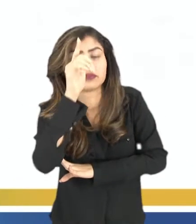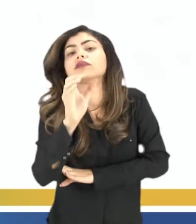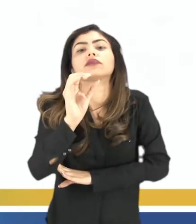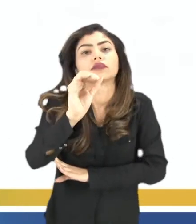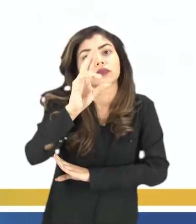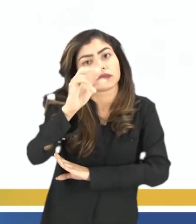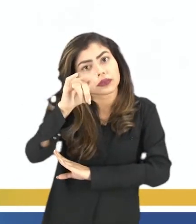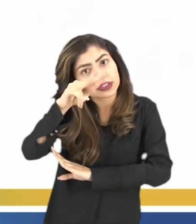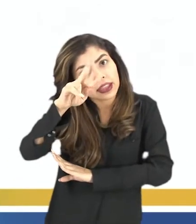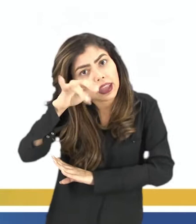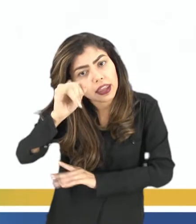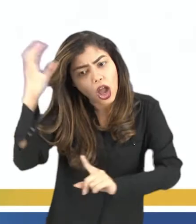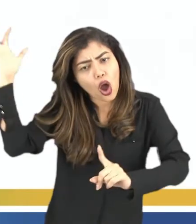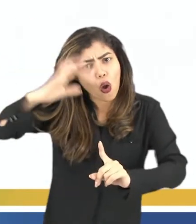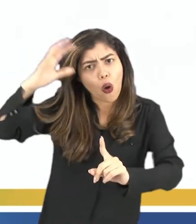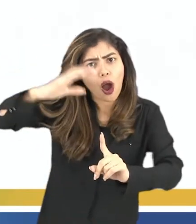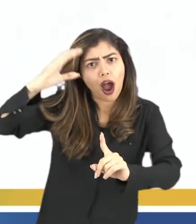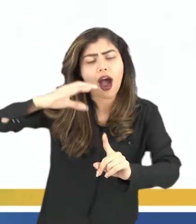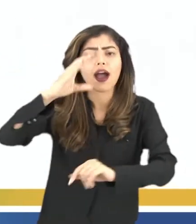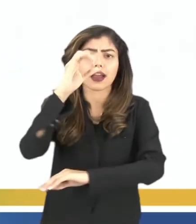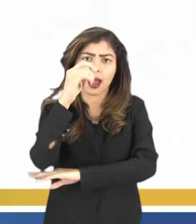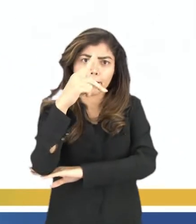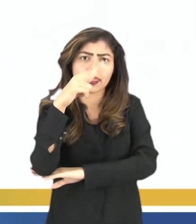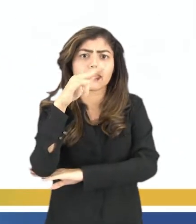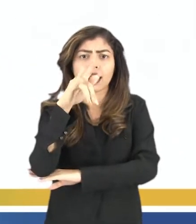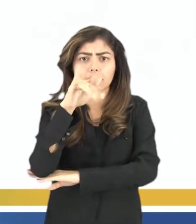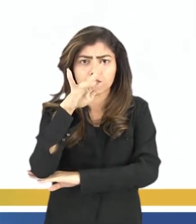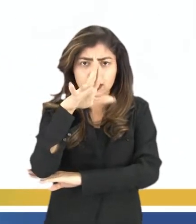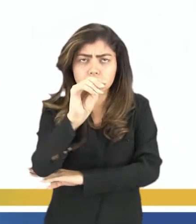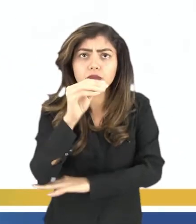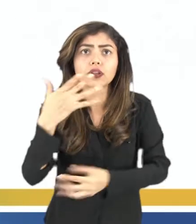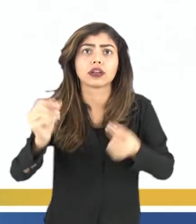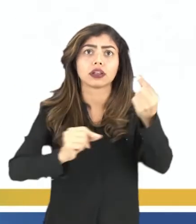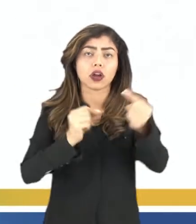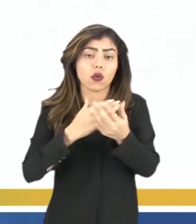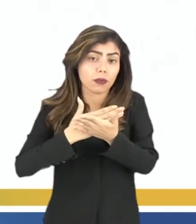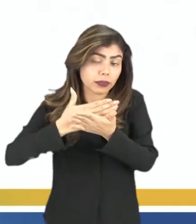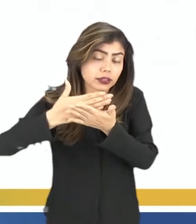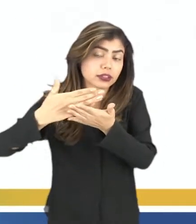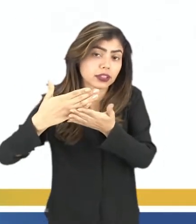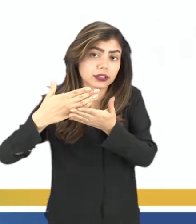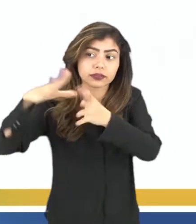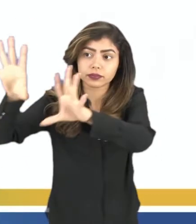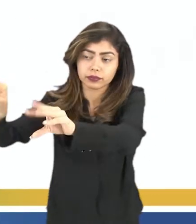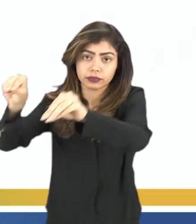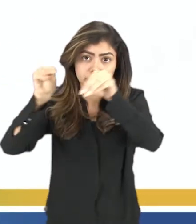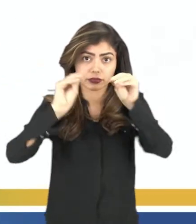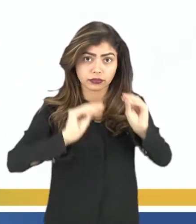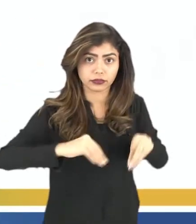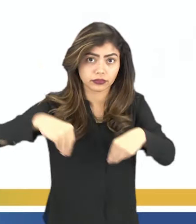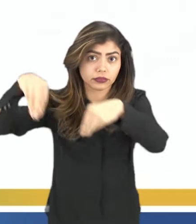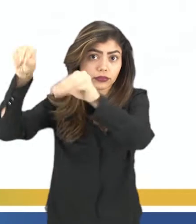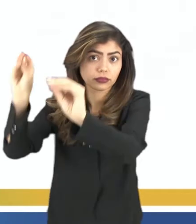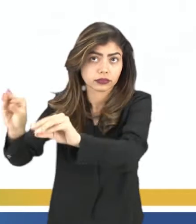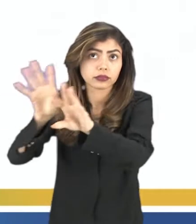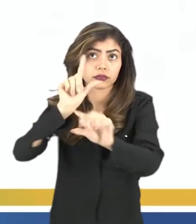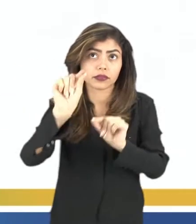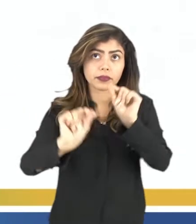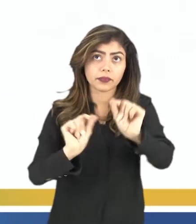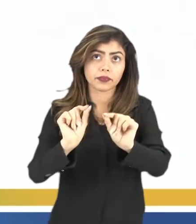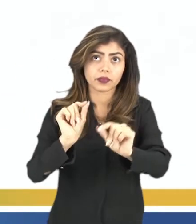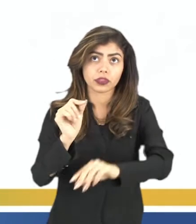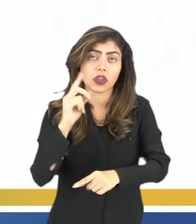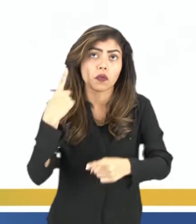que seria aí sobre a influência dos capitalistas, né? As pessoas, elas começam a migrar do lado oriental para o ocidental,